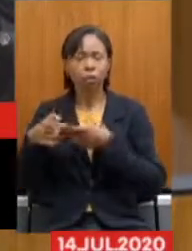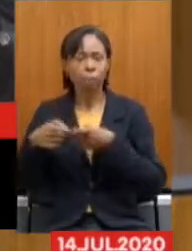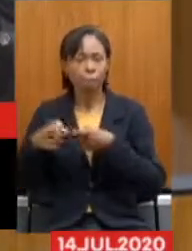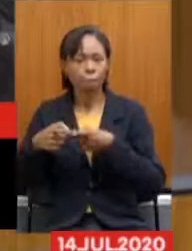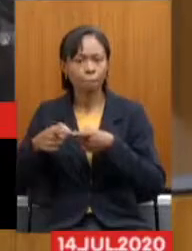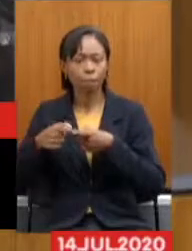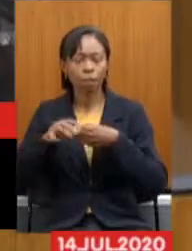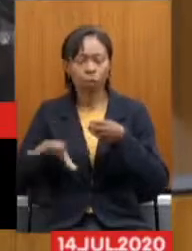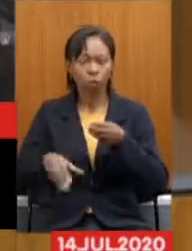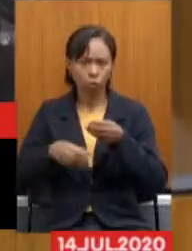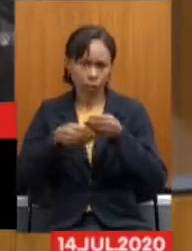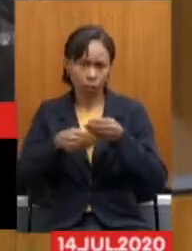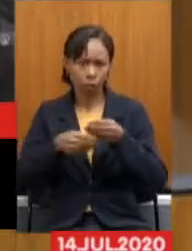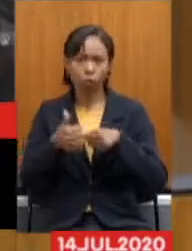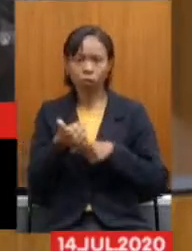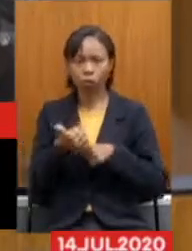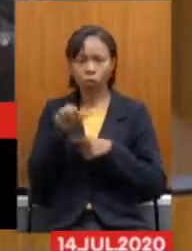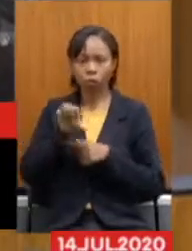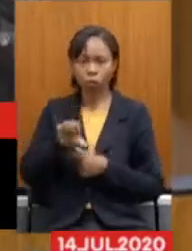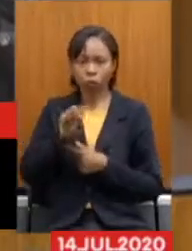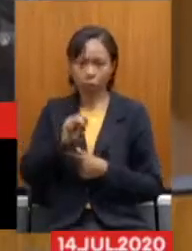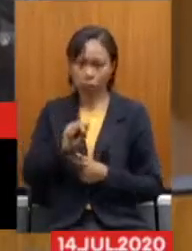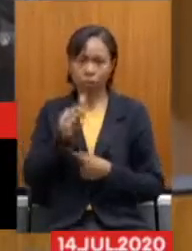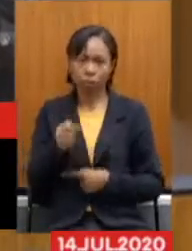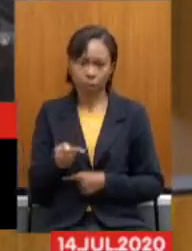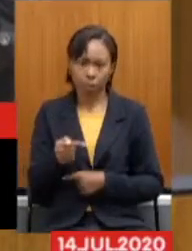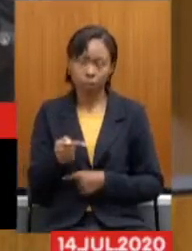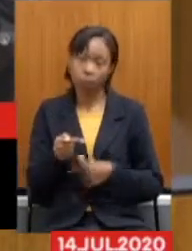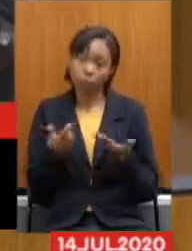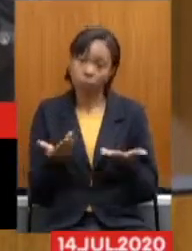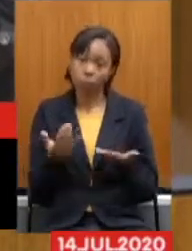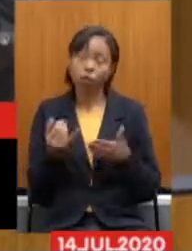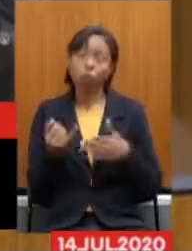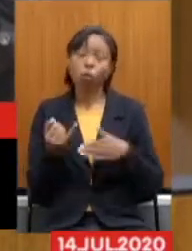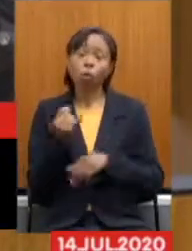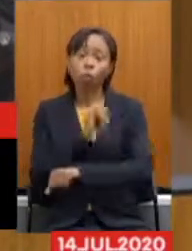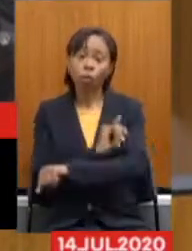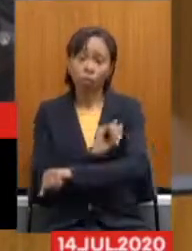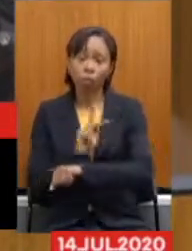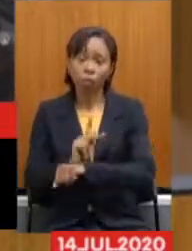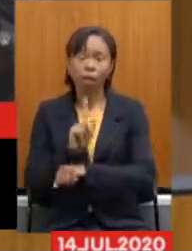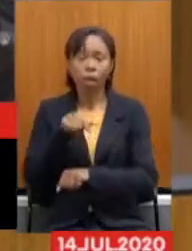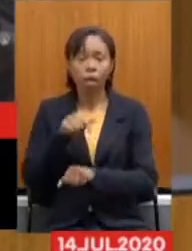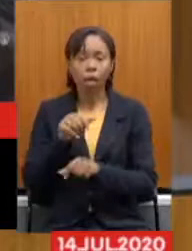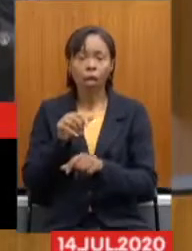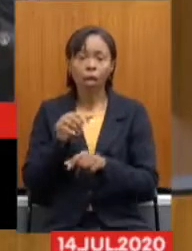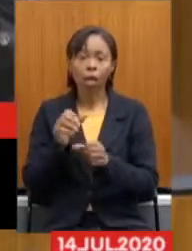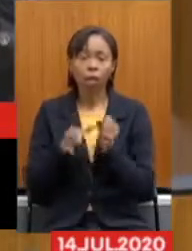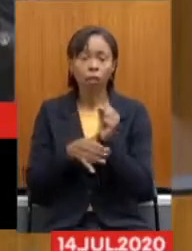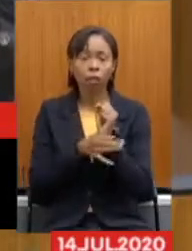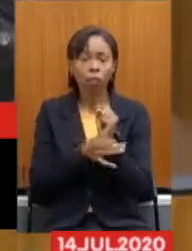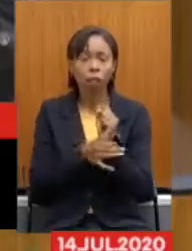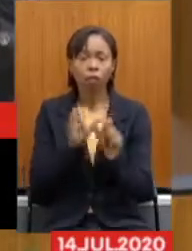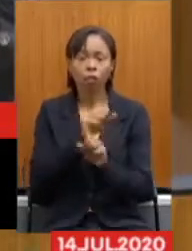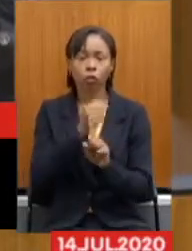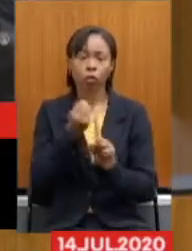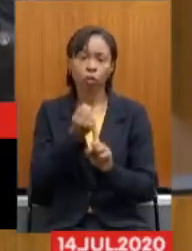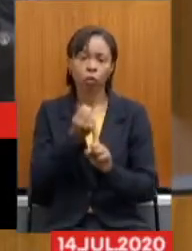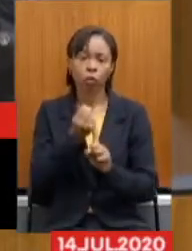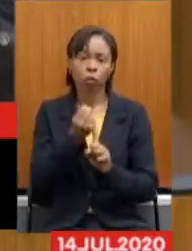incorporada No Instituto Em 1987 Então o Instituto Representa A Seguridade Social Do Servidor Público